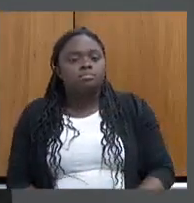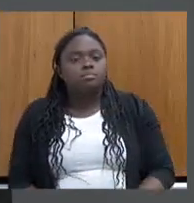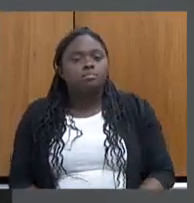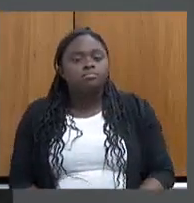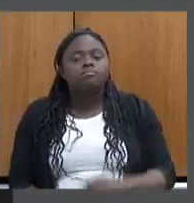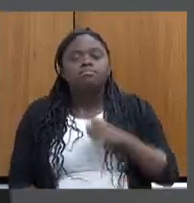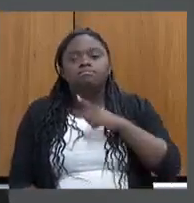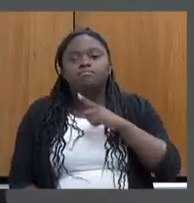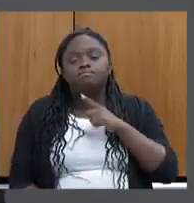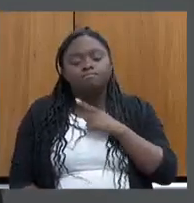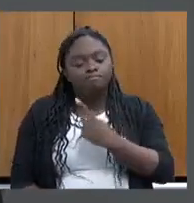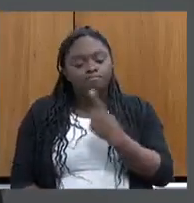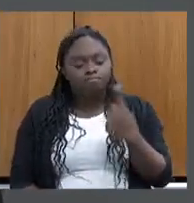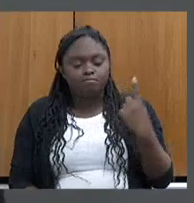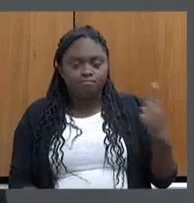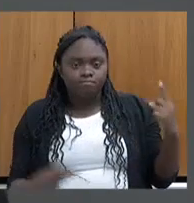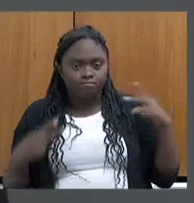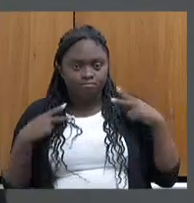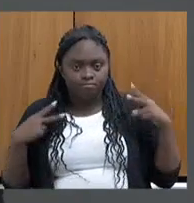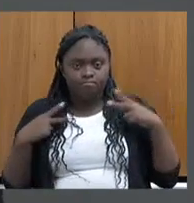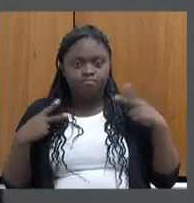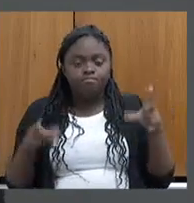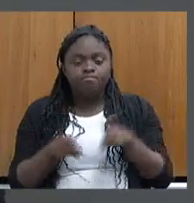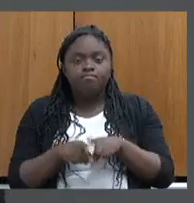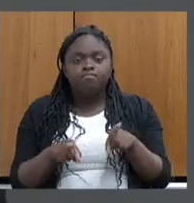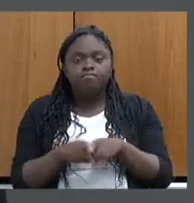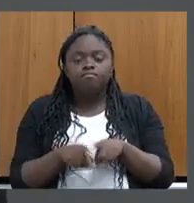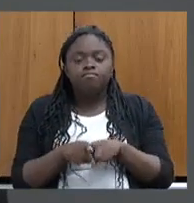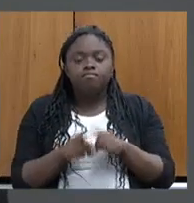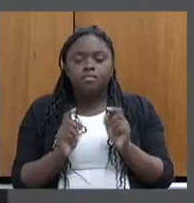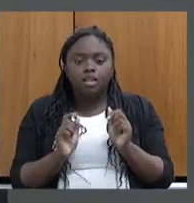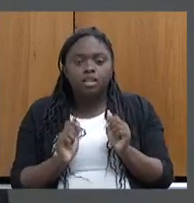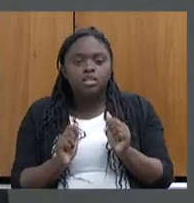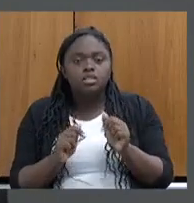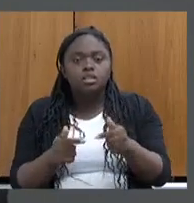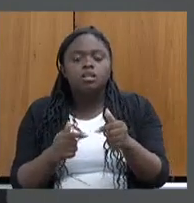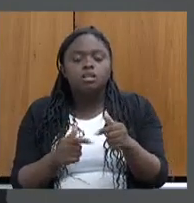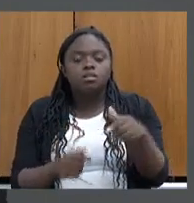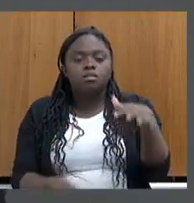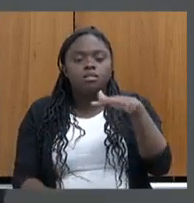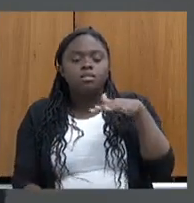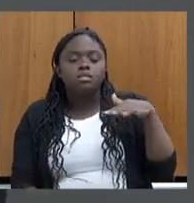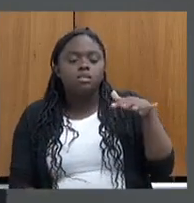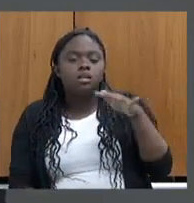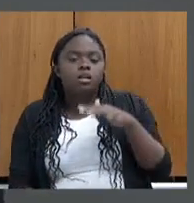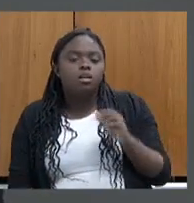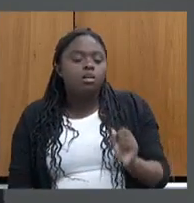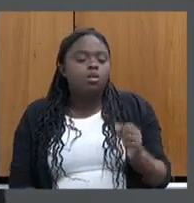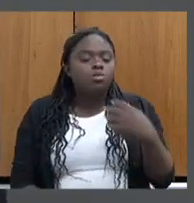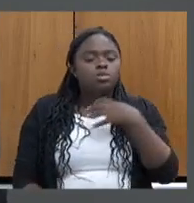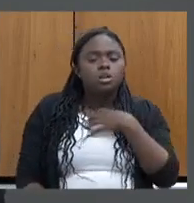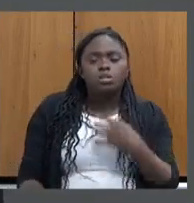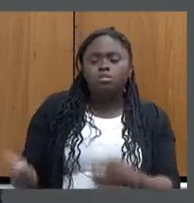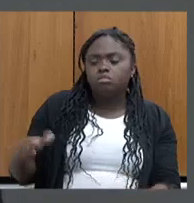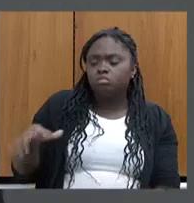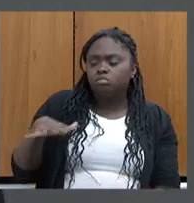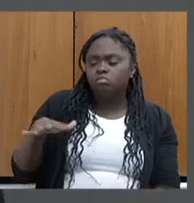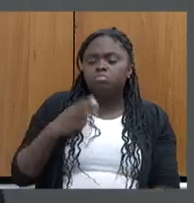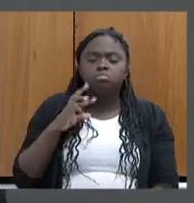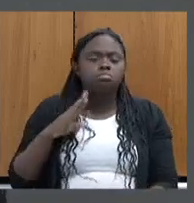tem a sua peculiaridade. Da mesma forma, a situação do carcerário de uma região é de uma forma, uma outra totalmente diferente,